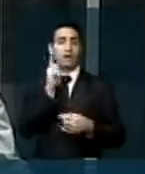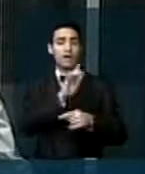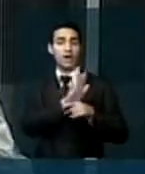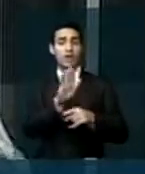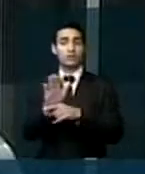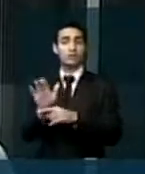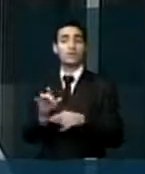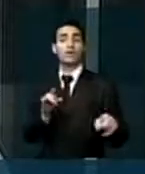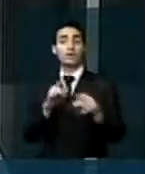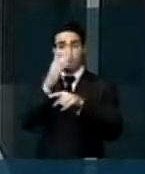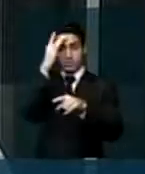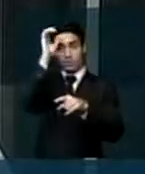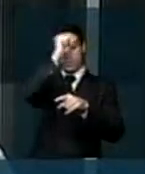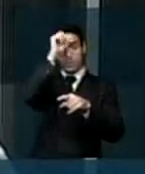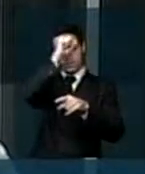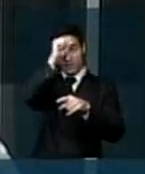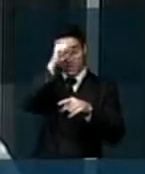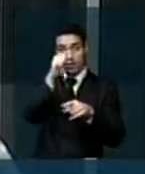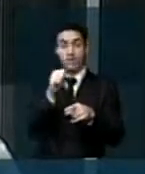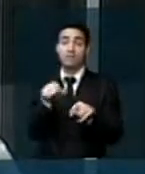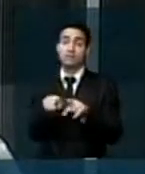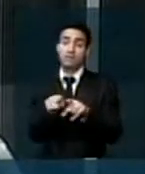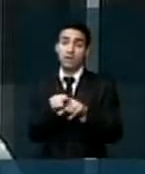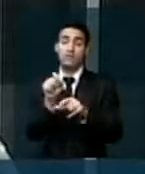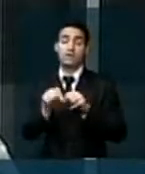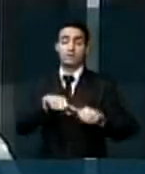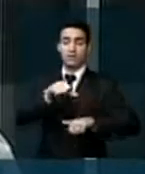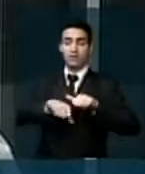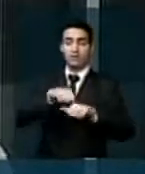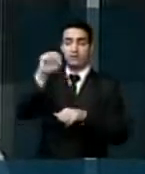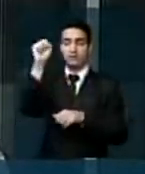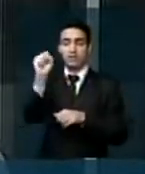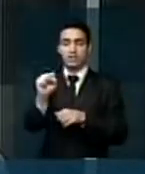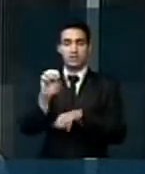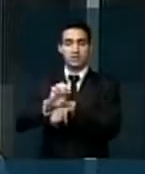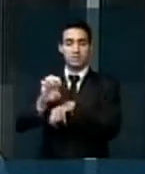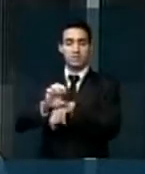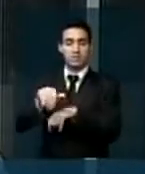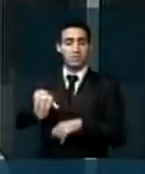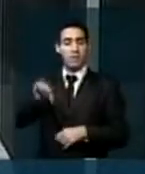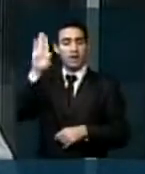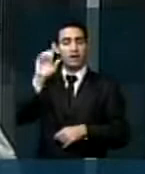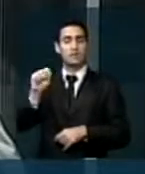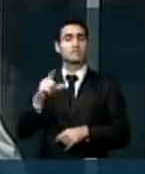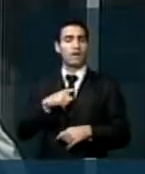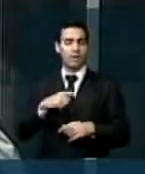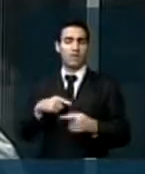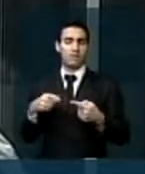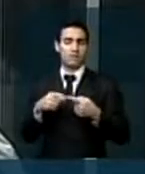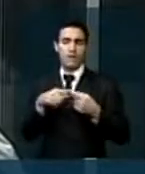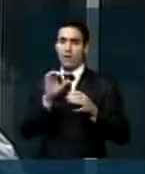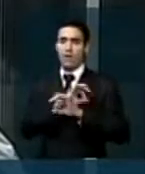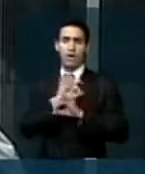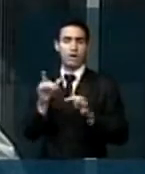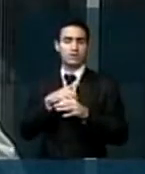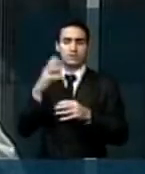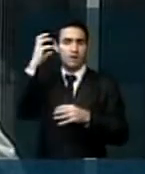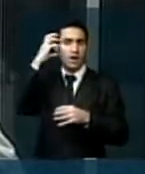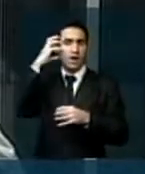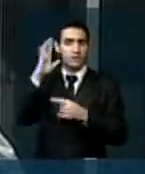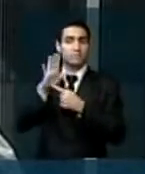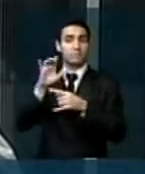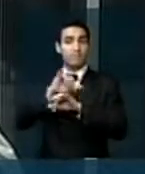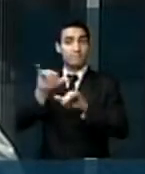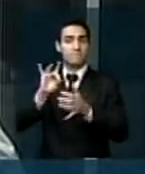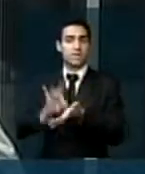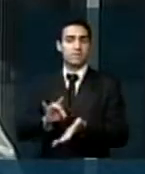a formar opinião e fazendo com que o estado de Sergipe, naturalmente, seja um estado muito bem servido das informações verdadeiras e